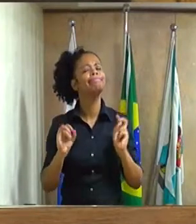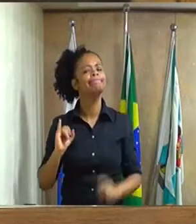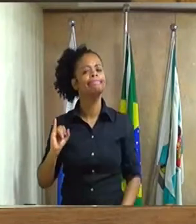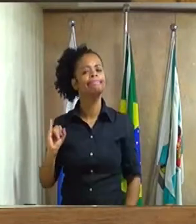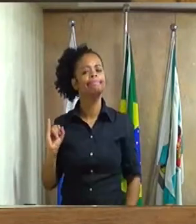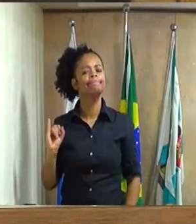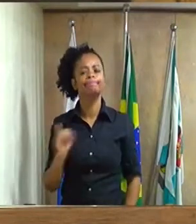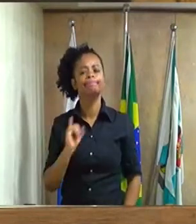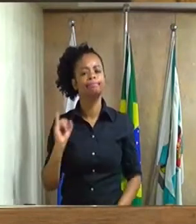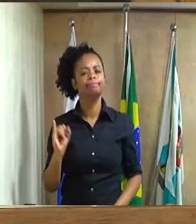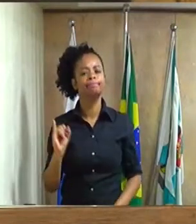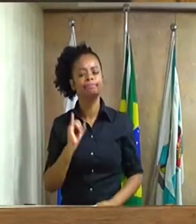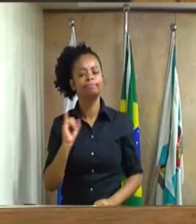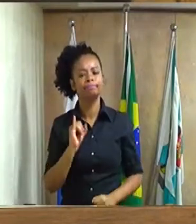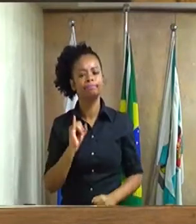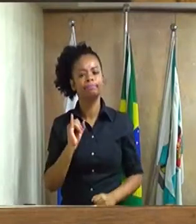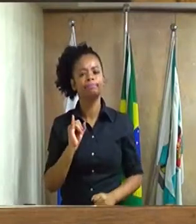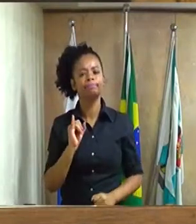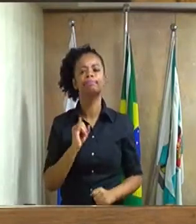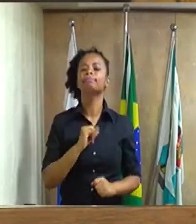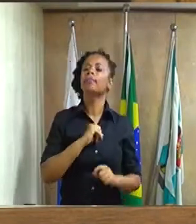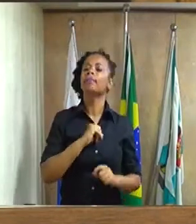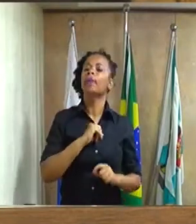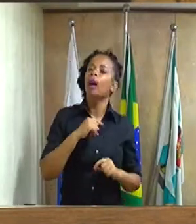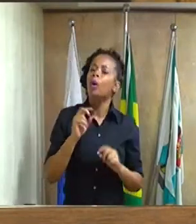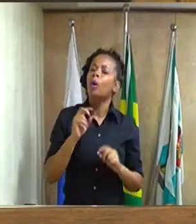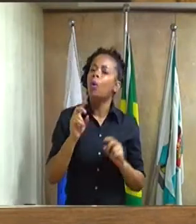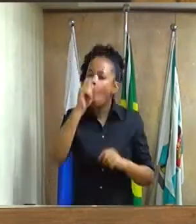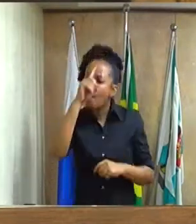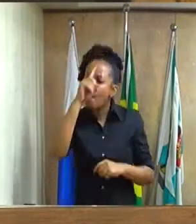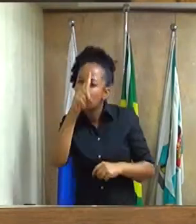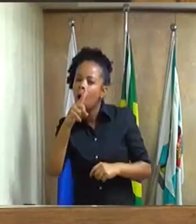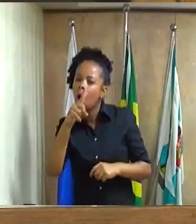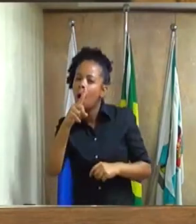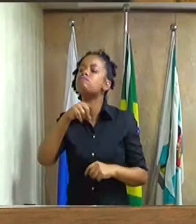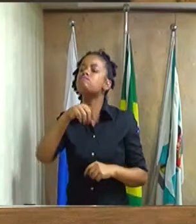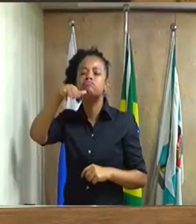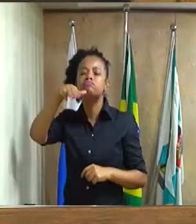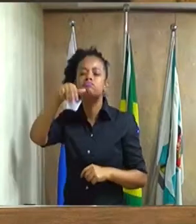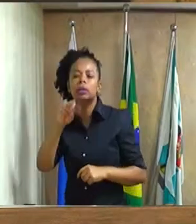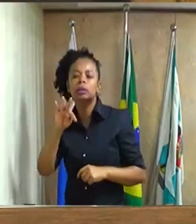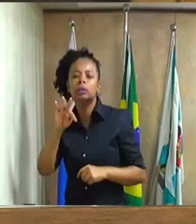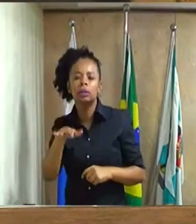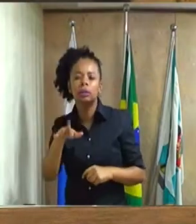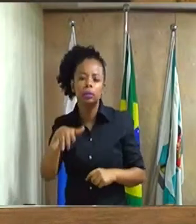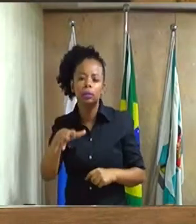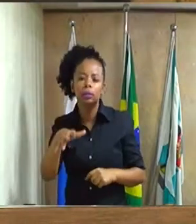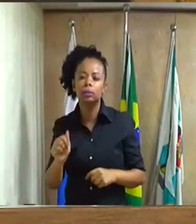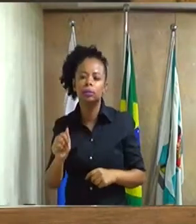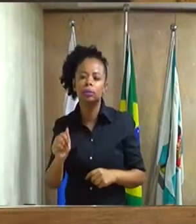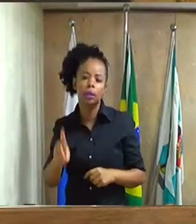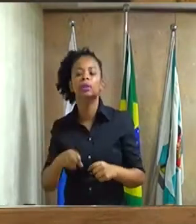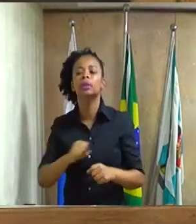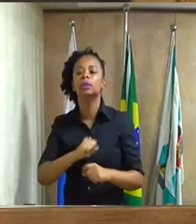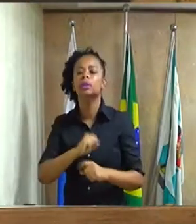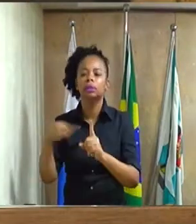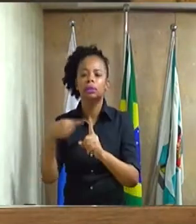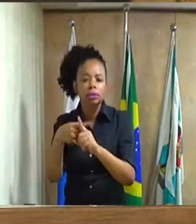da maternidade de Santa Cruz da Serra. Maternidade hoje, vereador Livan, vereador Calboi, beleza?